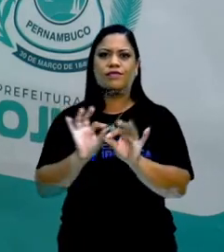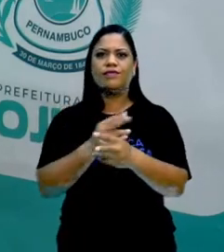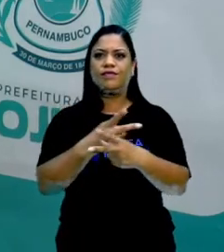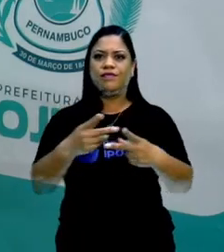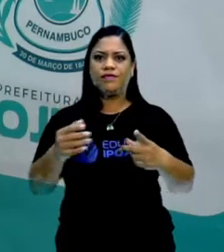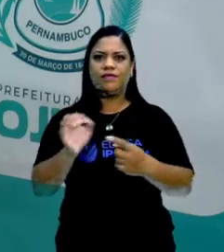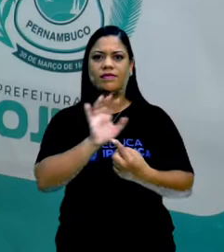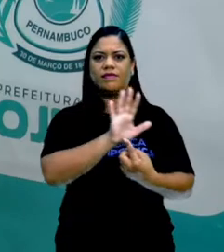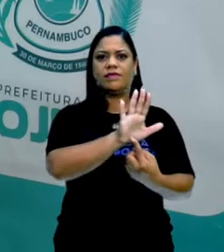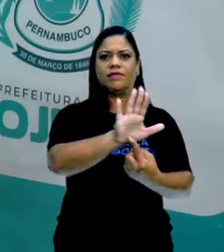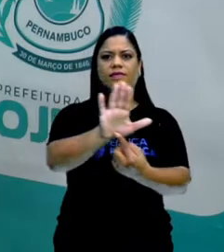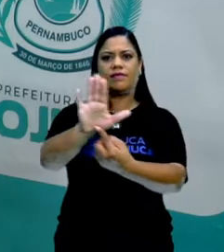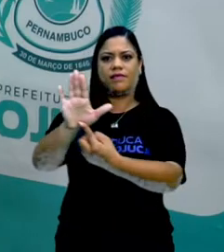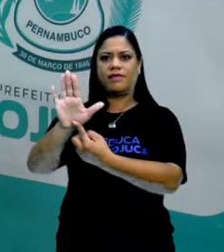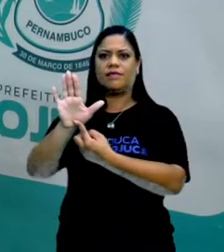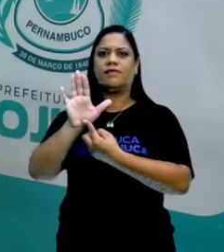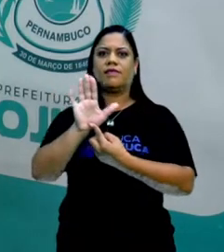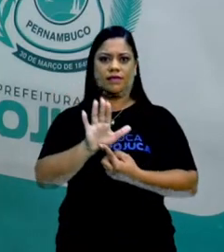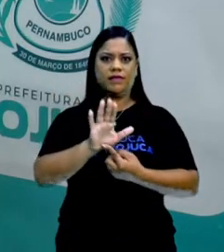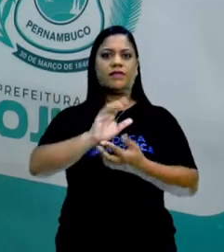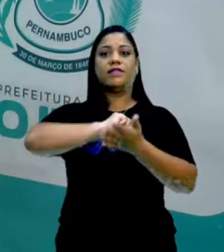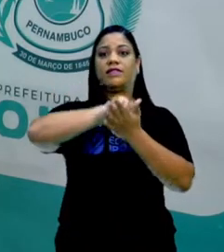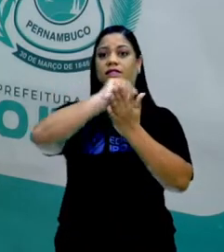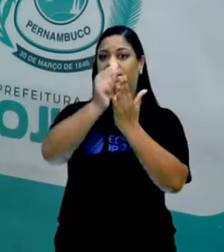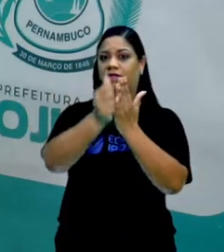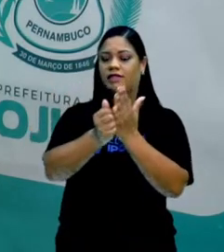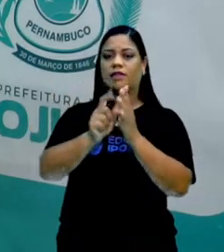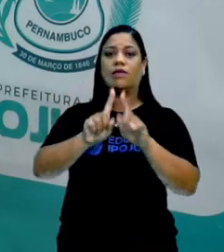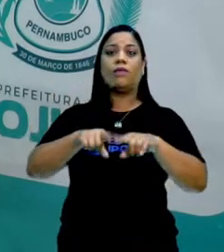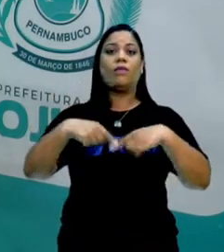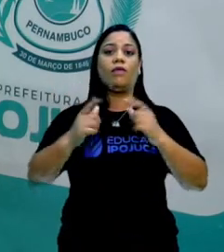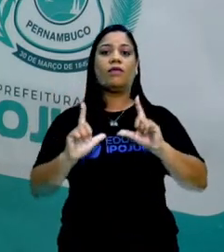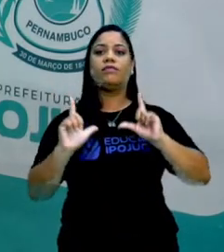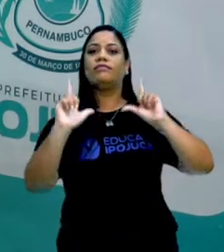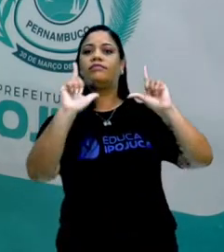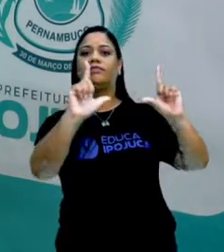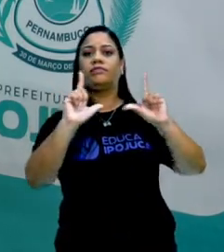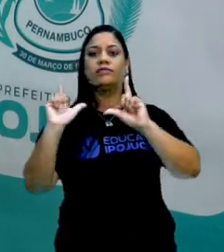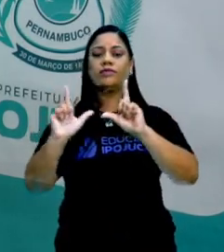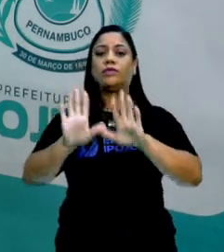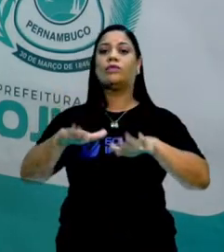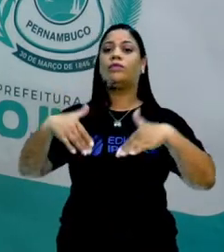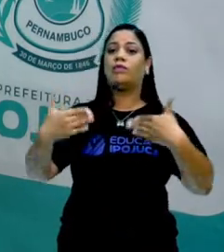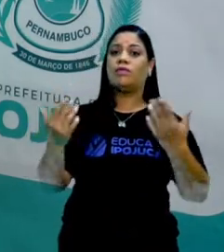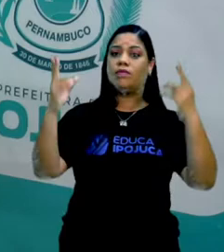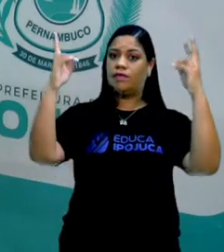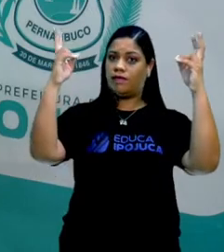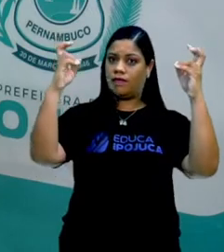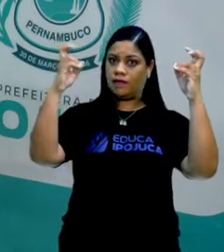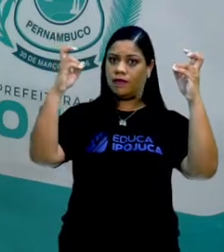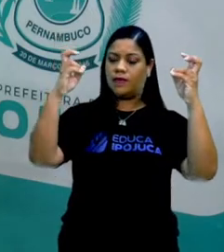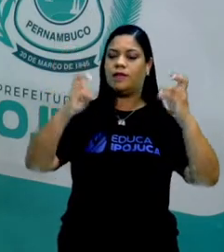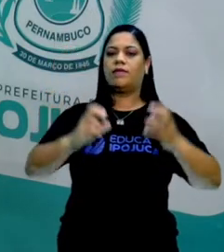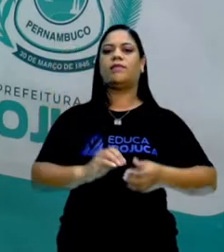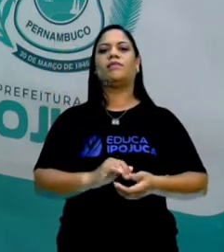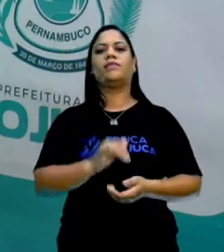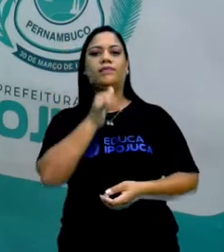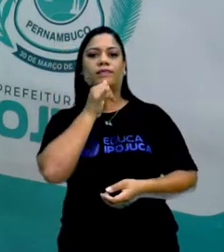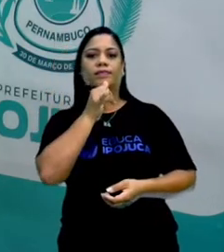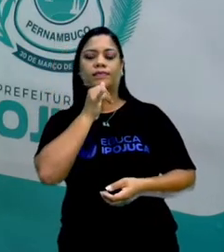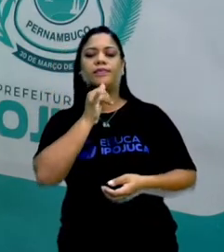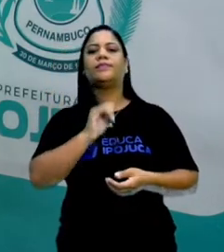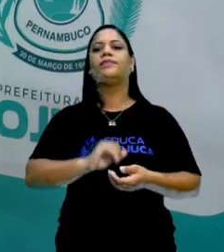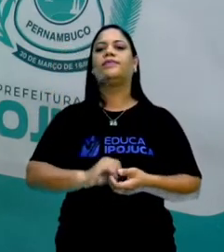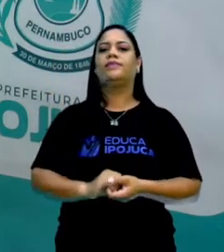expostos nessa mostra artística. Quais são os quadros, qual é o tema dessa exposição de arte, por exemplo.